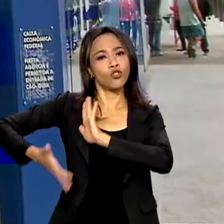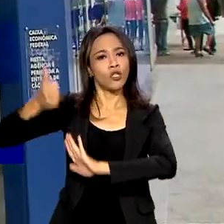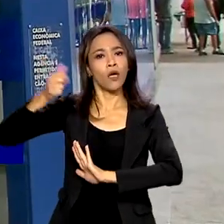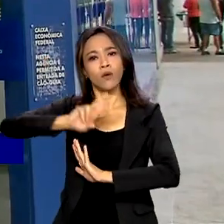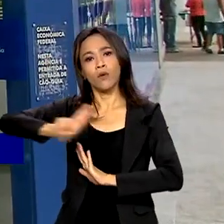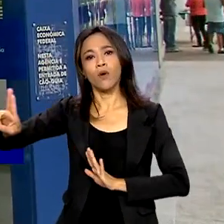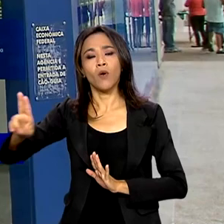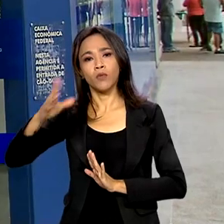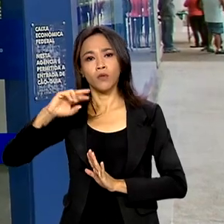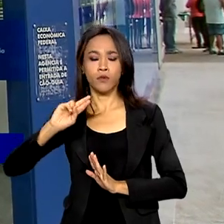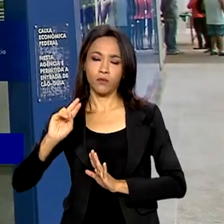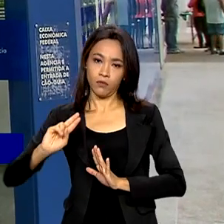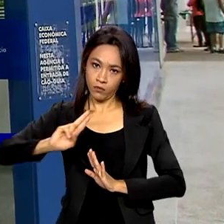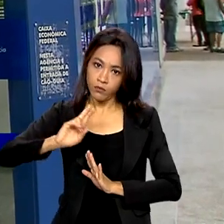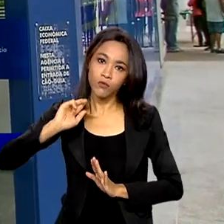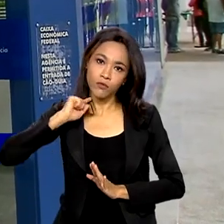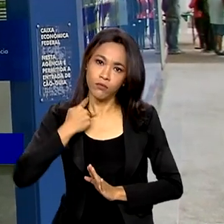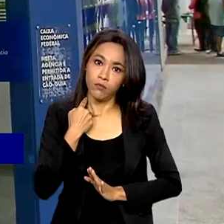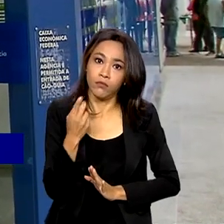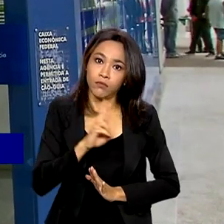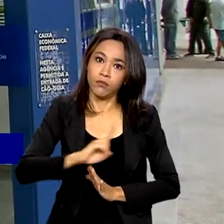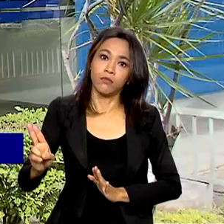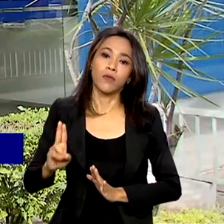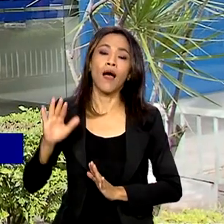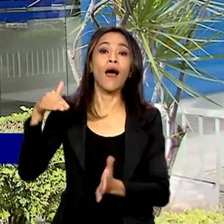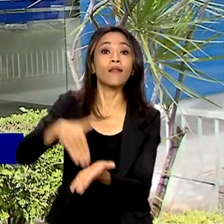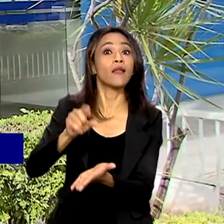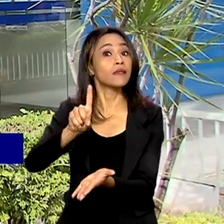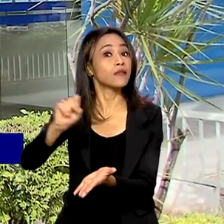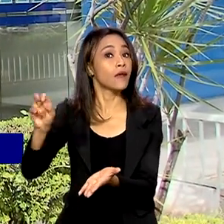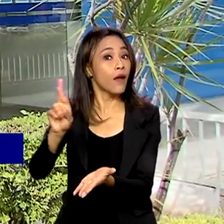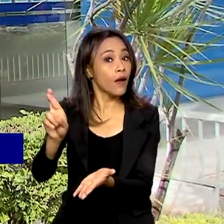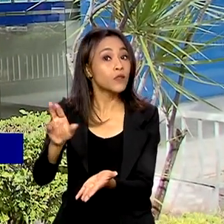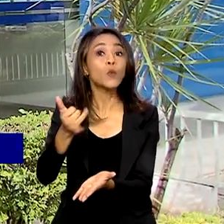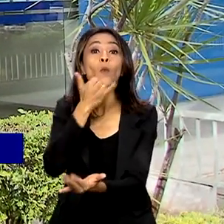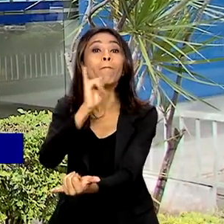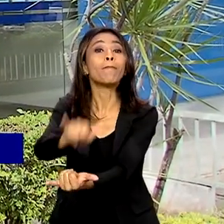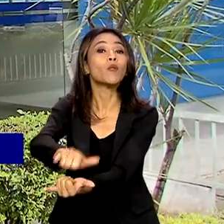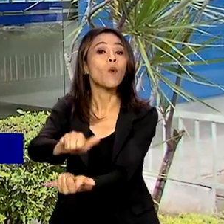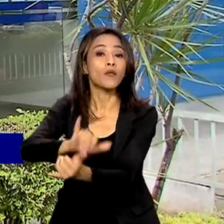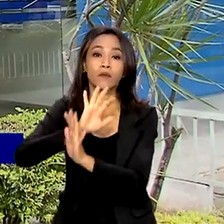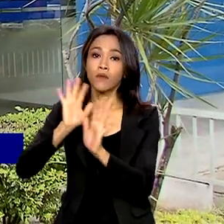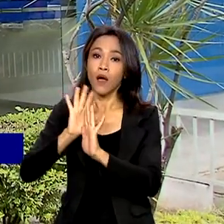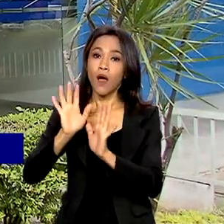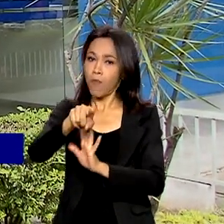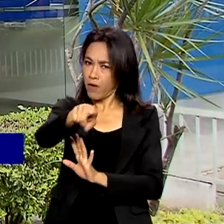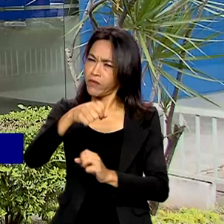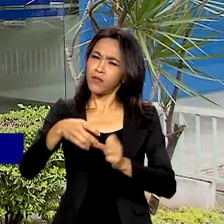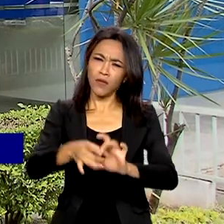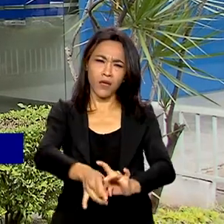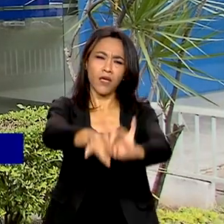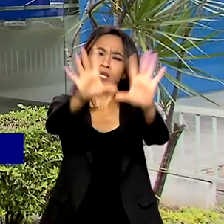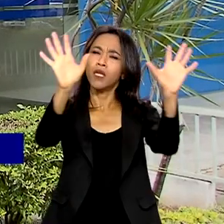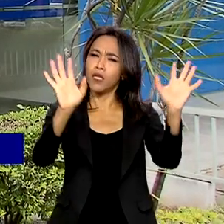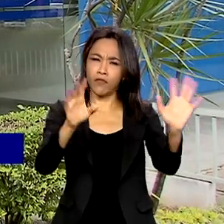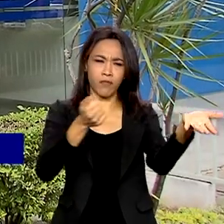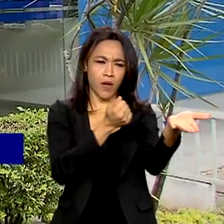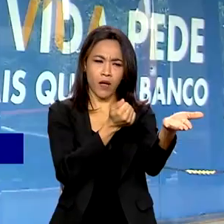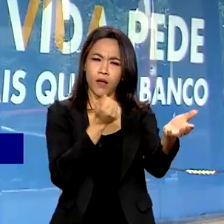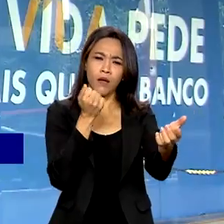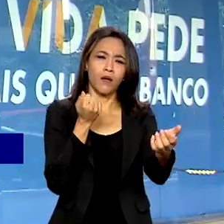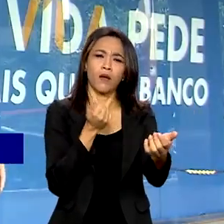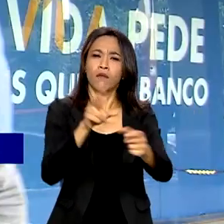pessoas com débitos de até 100 reais. A dívida não é perdoada, mas o devedor fica livre para contrair novos